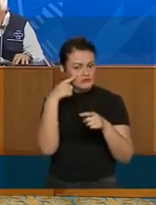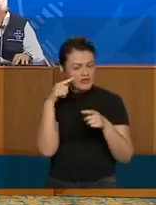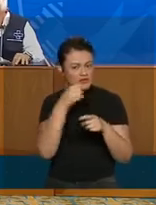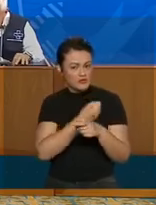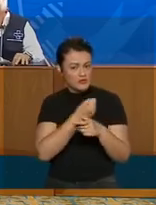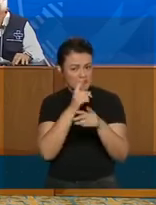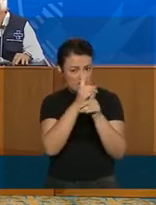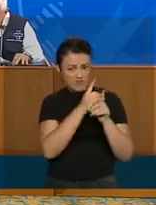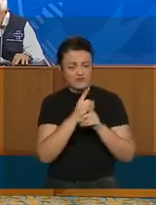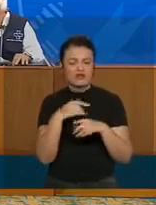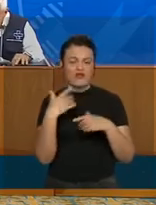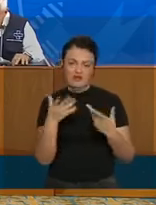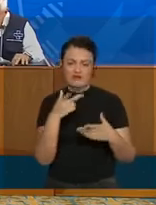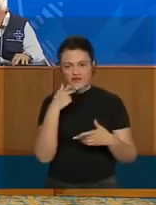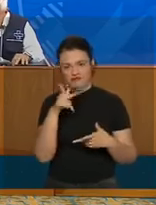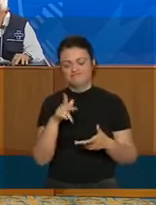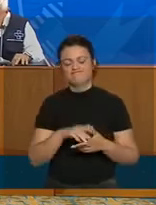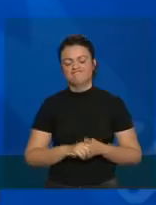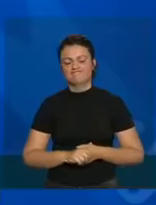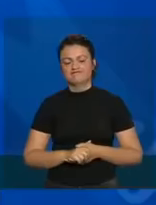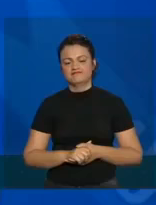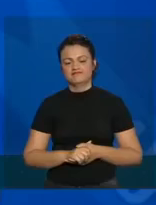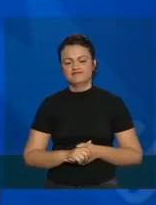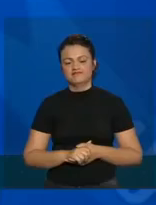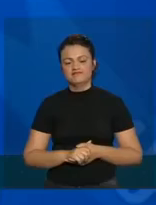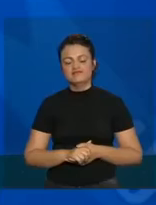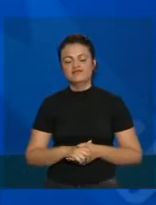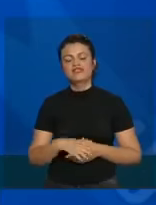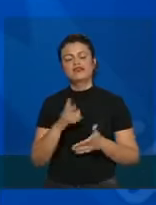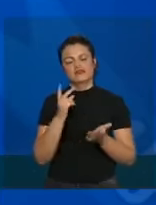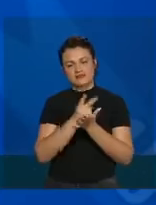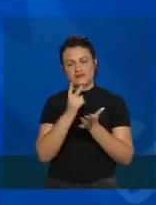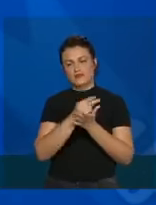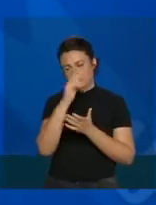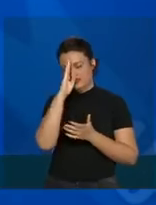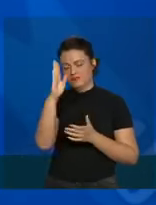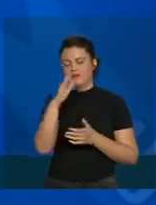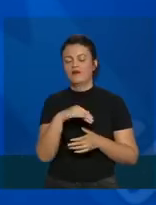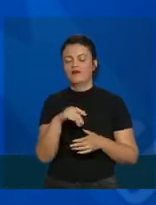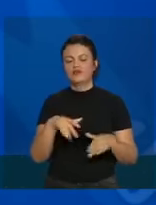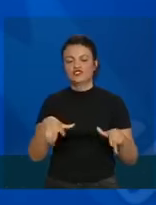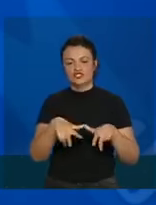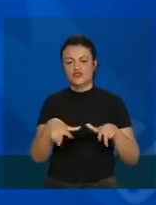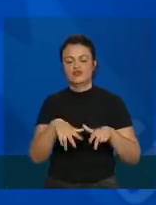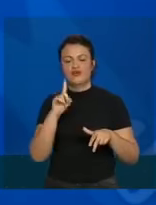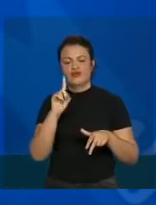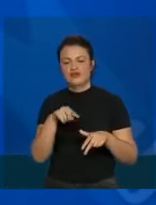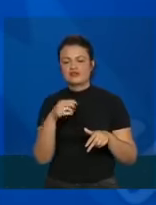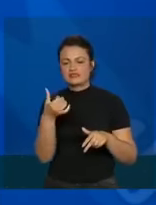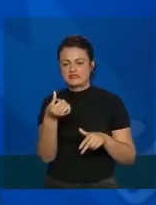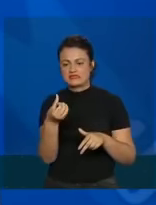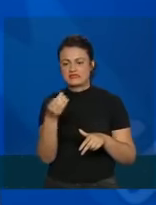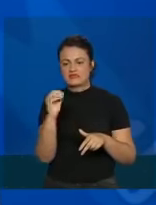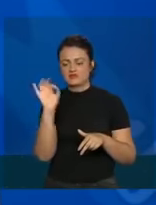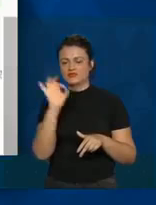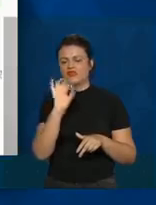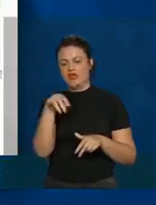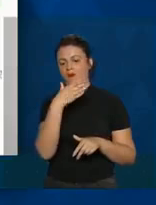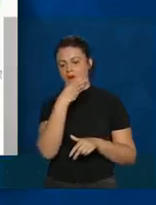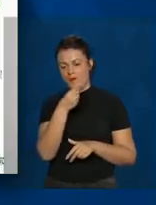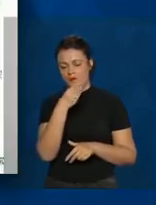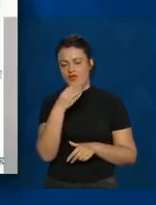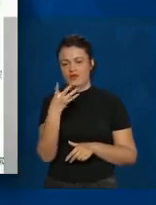diariamente. Vai lá, Wanderson. O sexo permanece o mesmo padrão, a maior parte, 60% são homens,